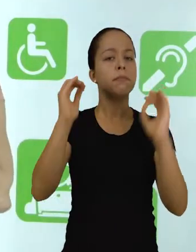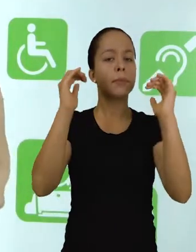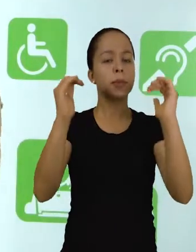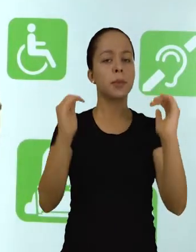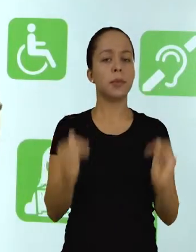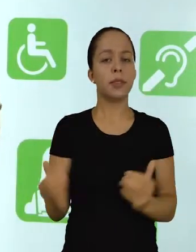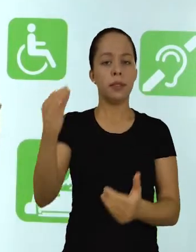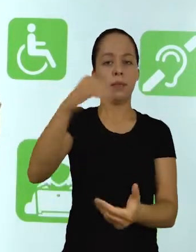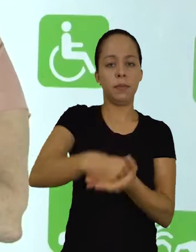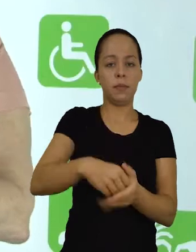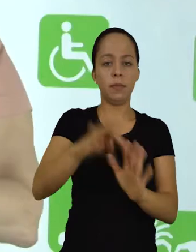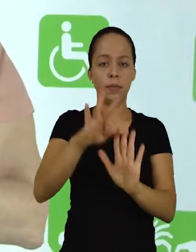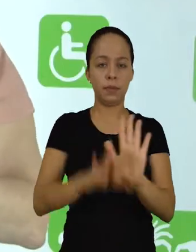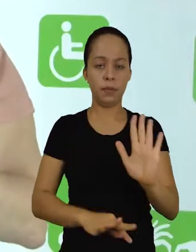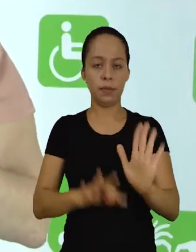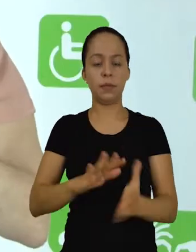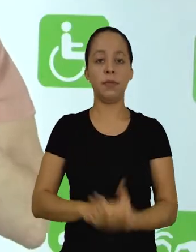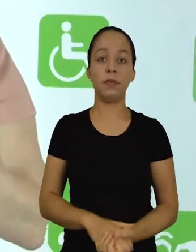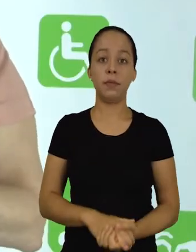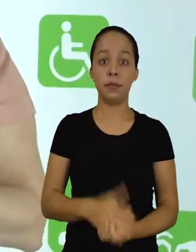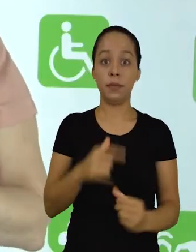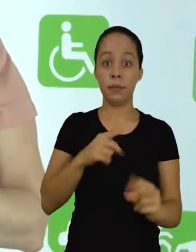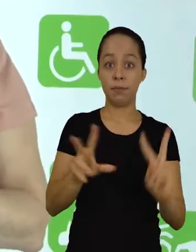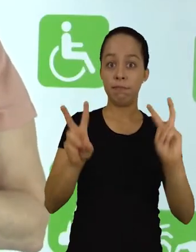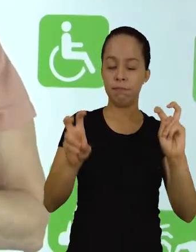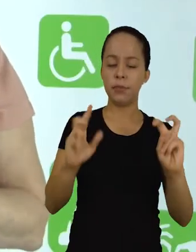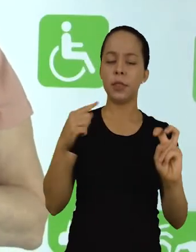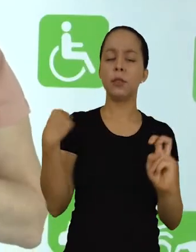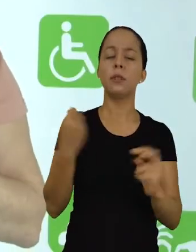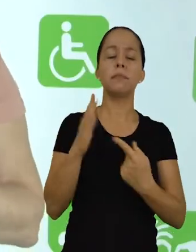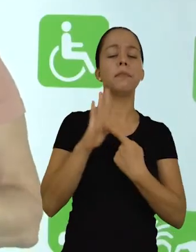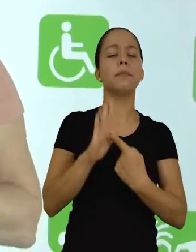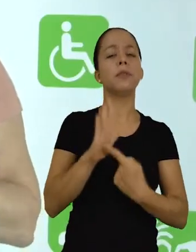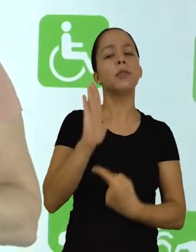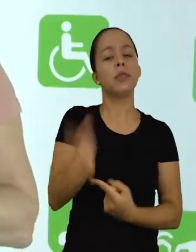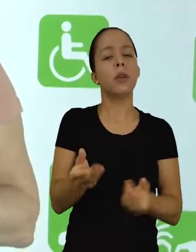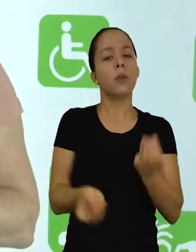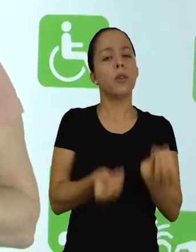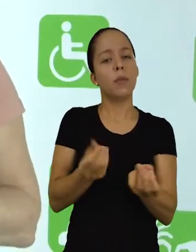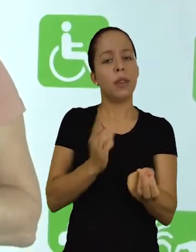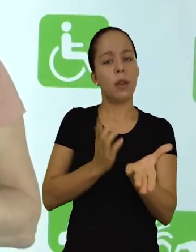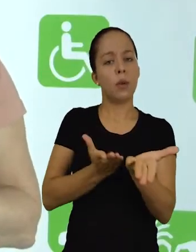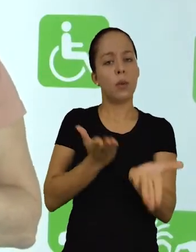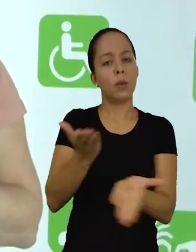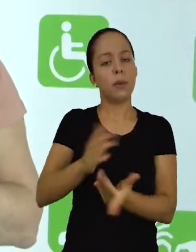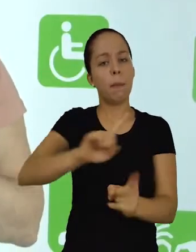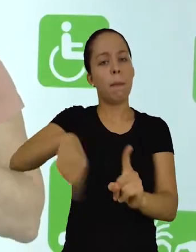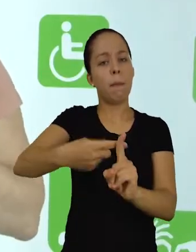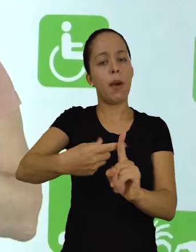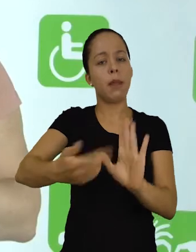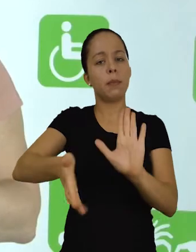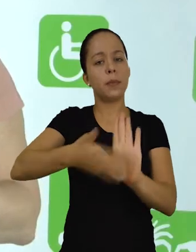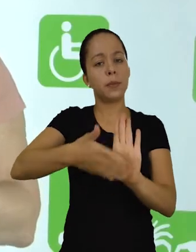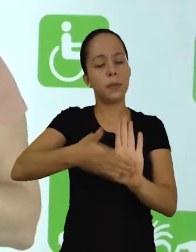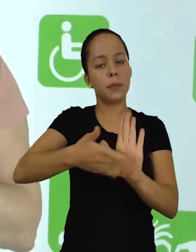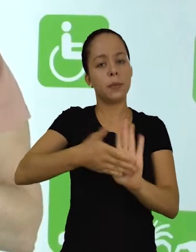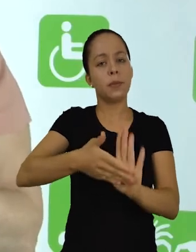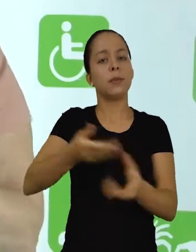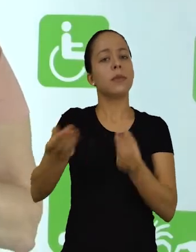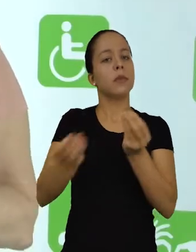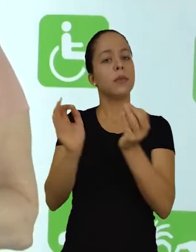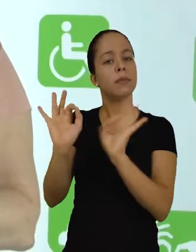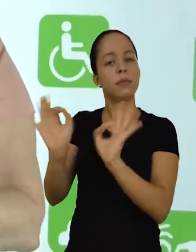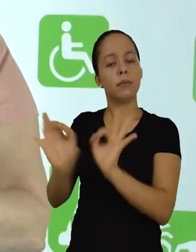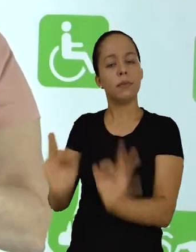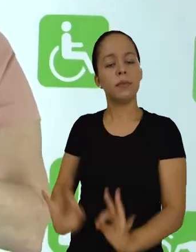essas informações no texto. Sobre esse assunto, nós já falamos um pouquinho em relação ao cuidado e as